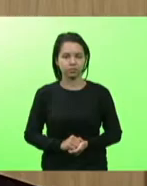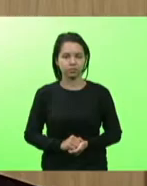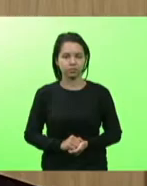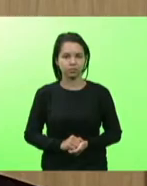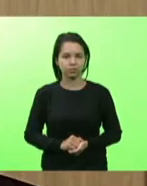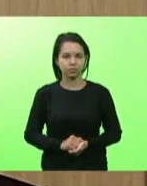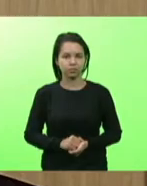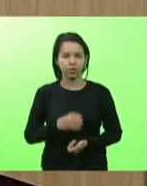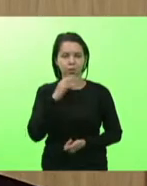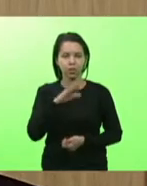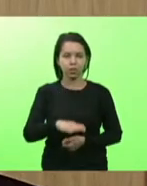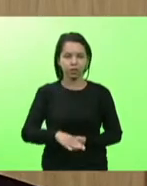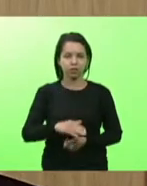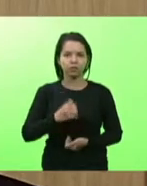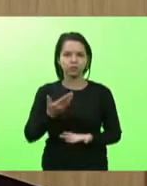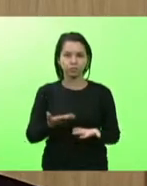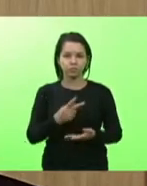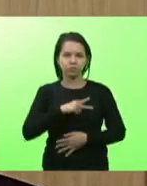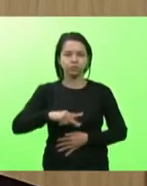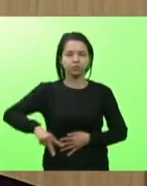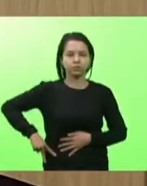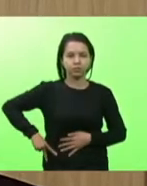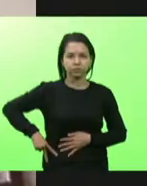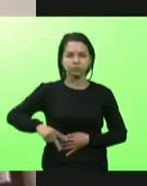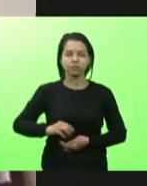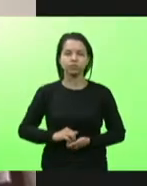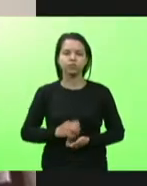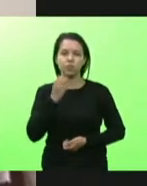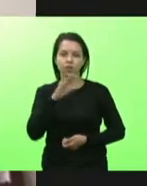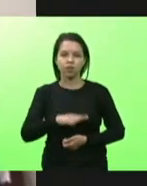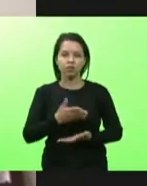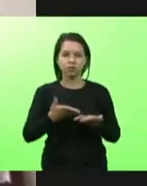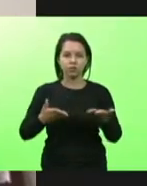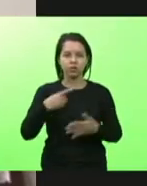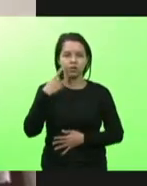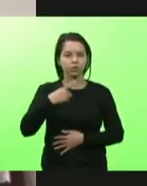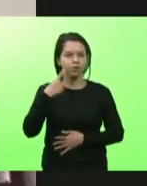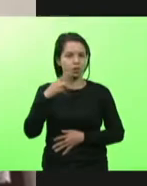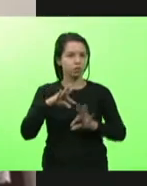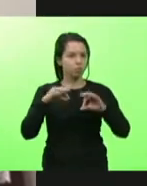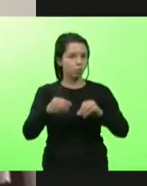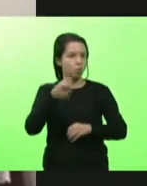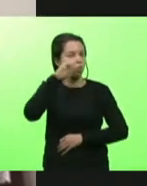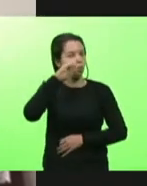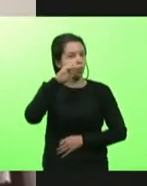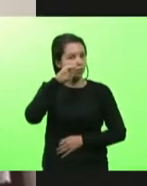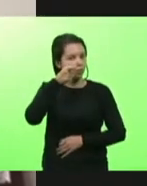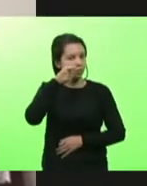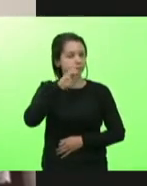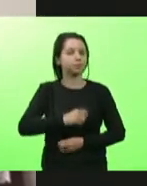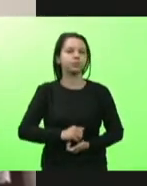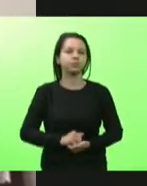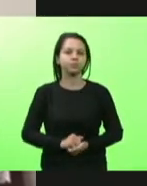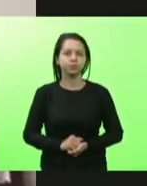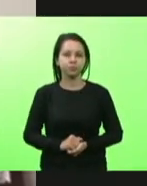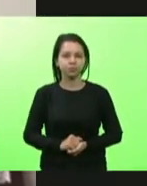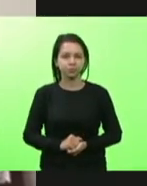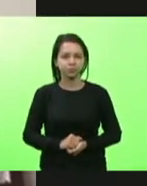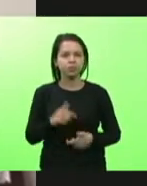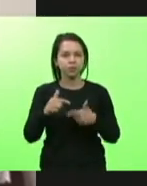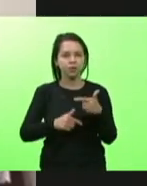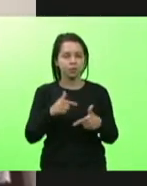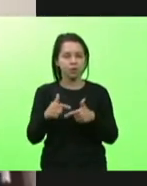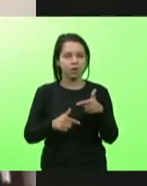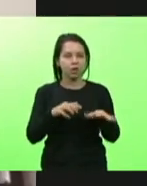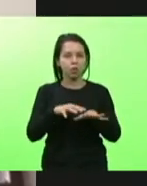Boa tarde, senhor presidente, boa tarde, senhores deputados, boa tarde a todos que nos acompanham. Trabalho remotamente aqui da